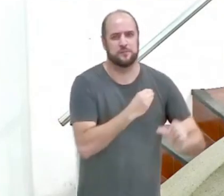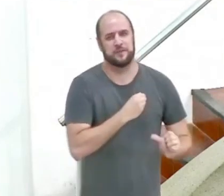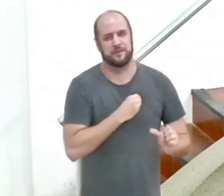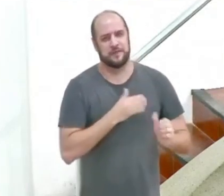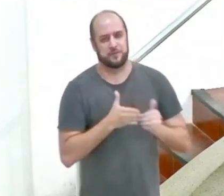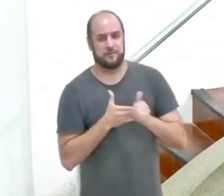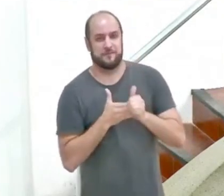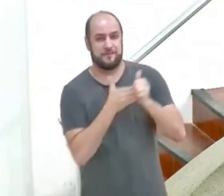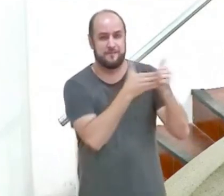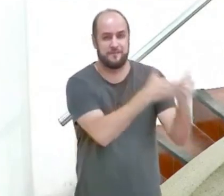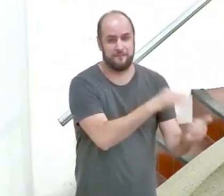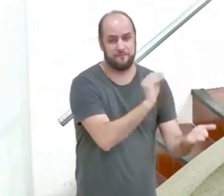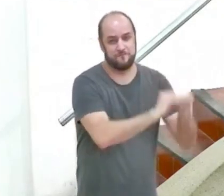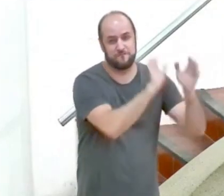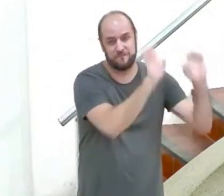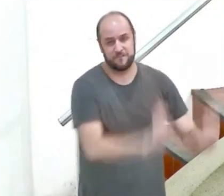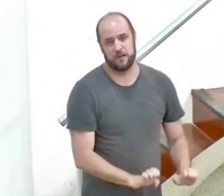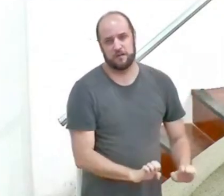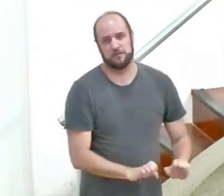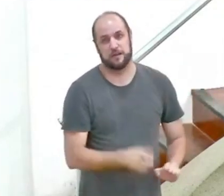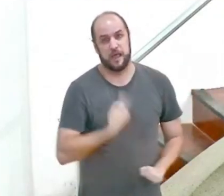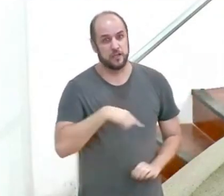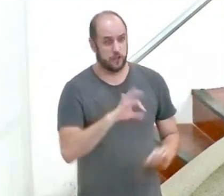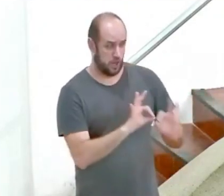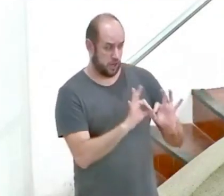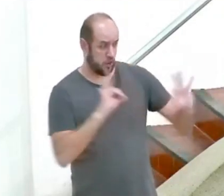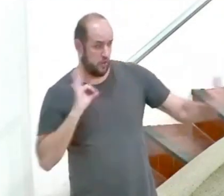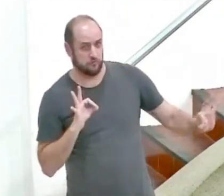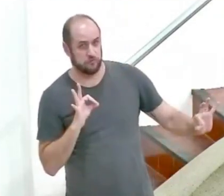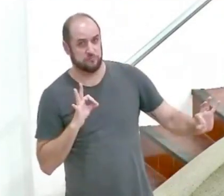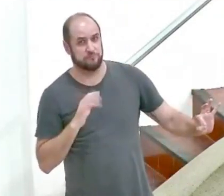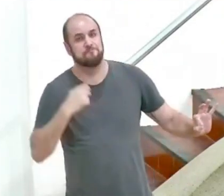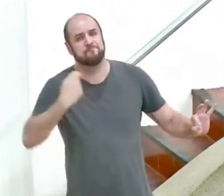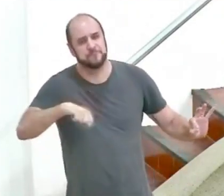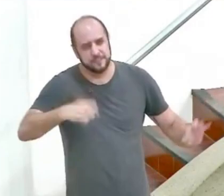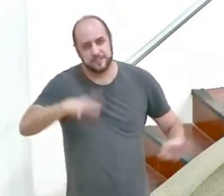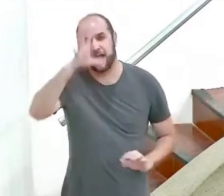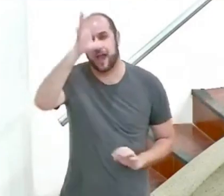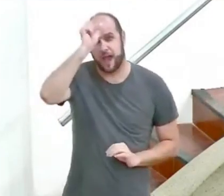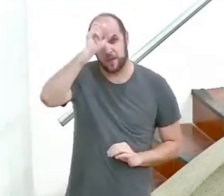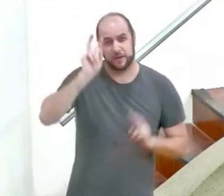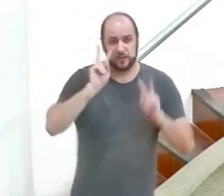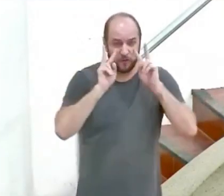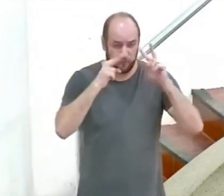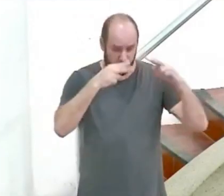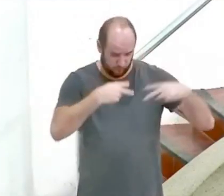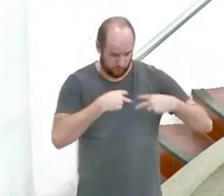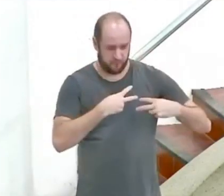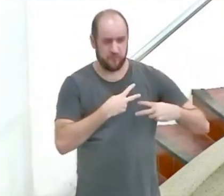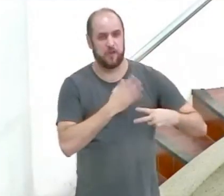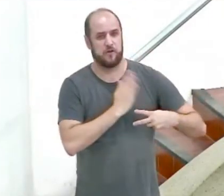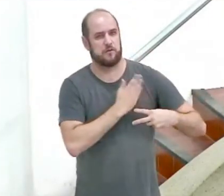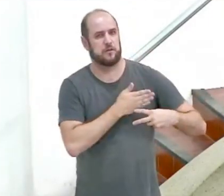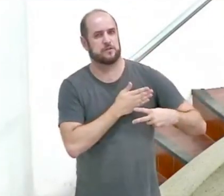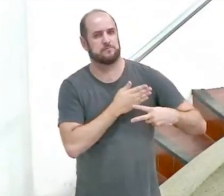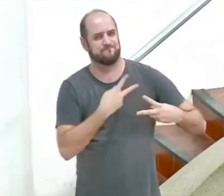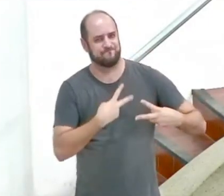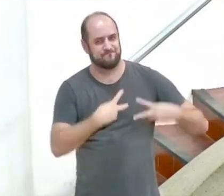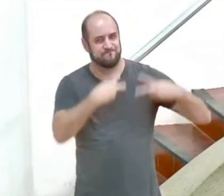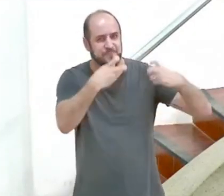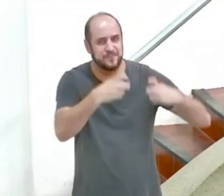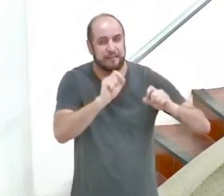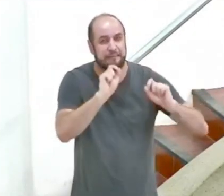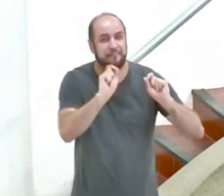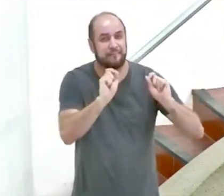imoralidade. Então, para ficar longe da imoralidade, precisamos aprender a sondar o nosso coração e saber quais são as